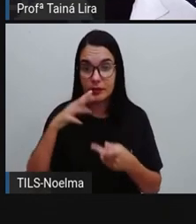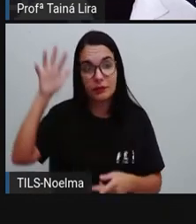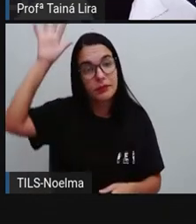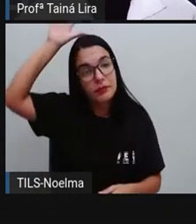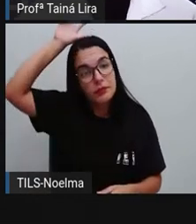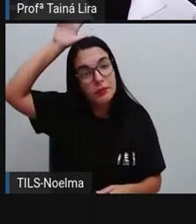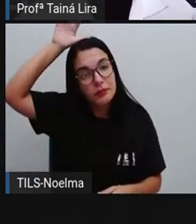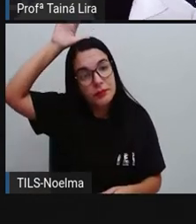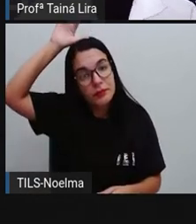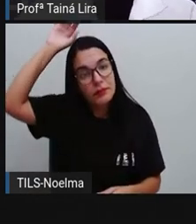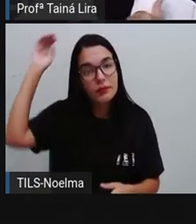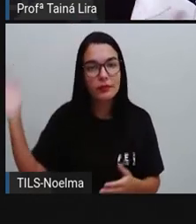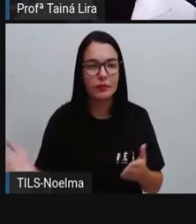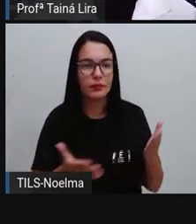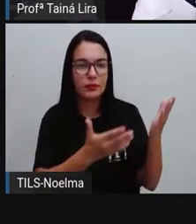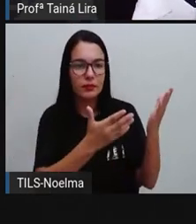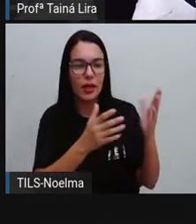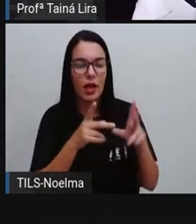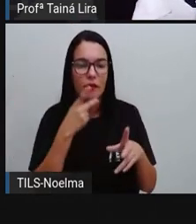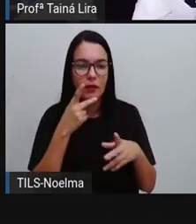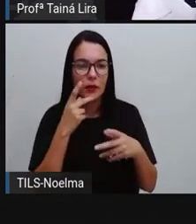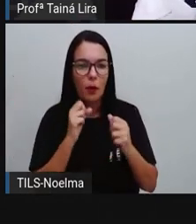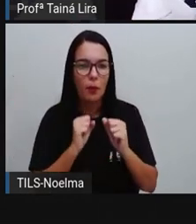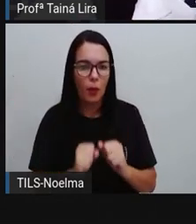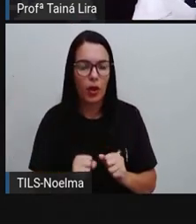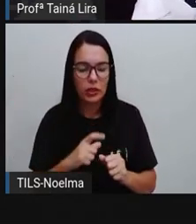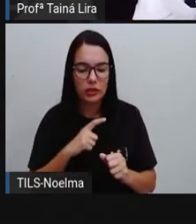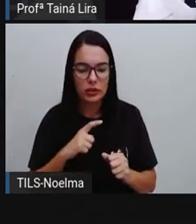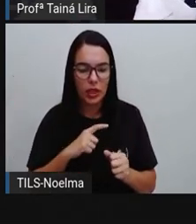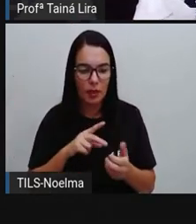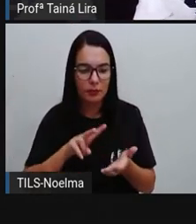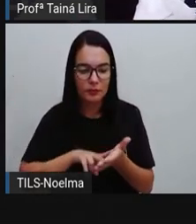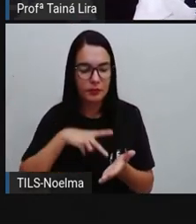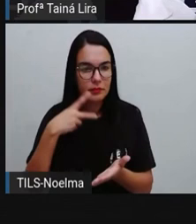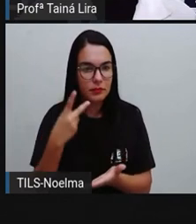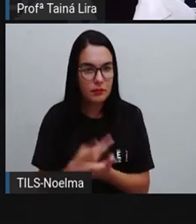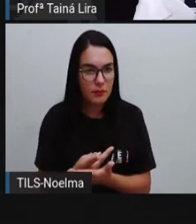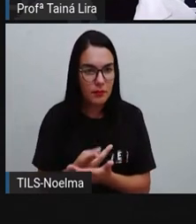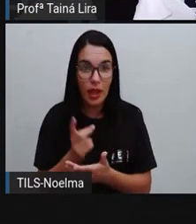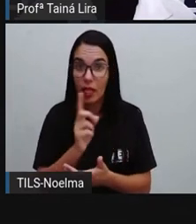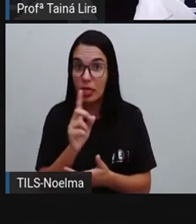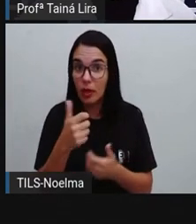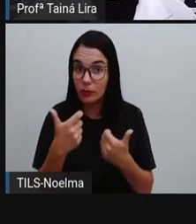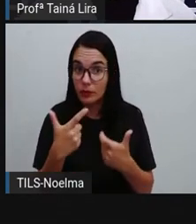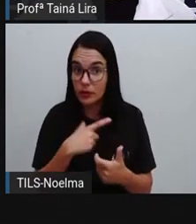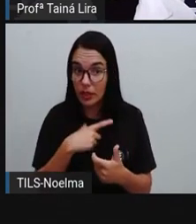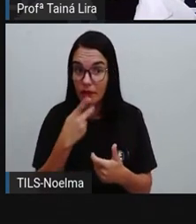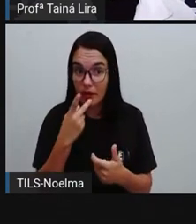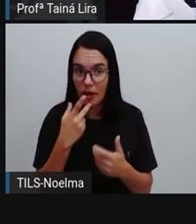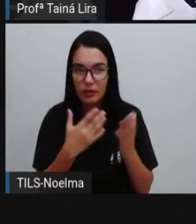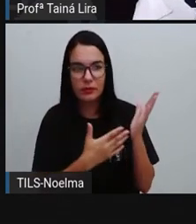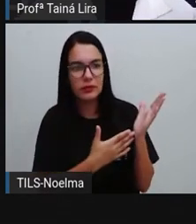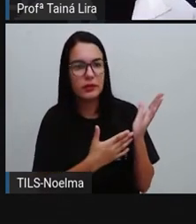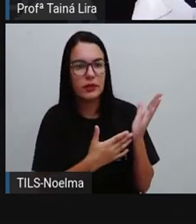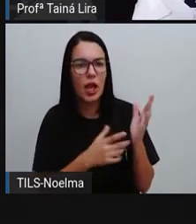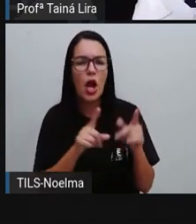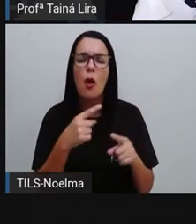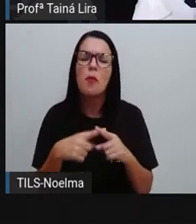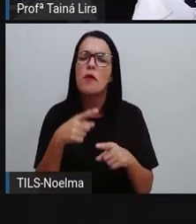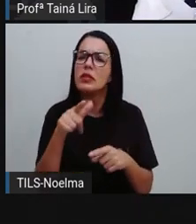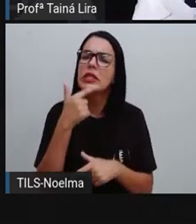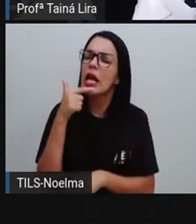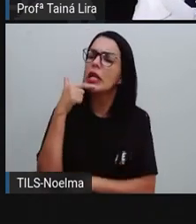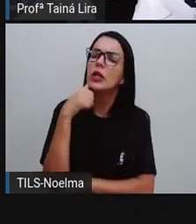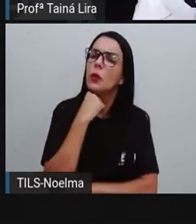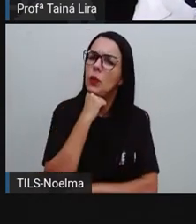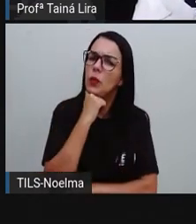poderia ter se machucado. Essa história não tem falas, mas olha lá. Por que vocês